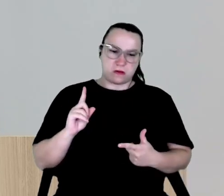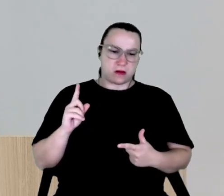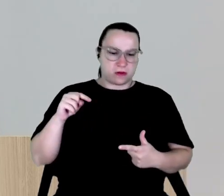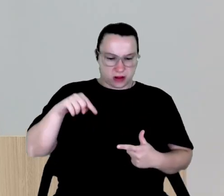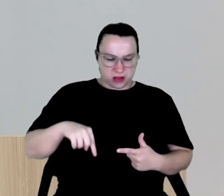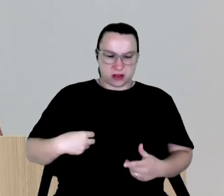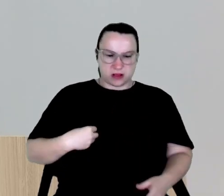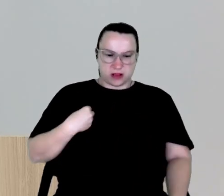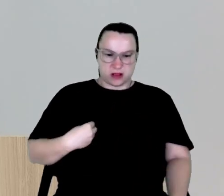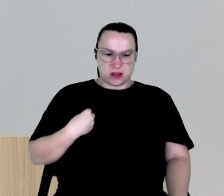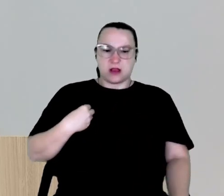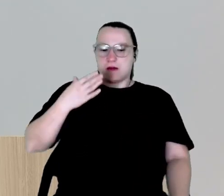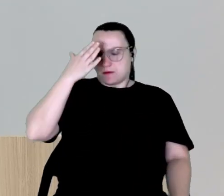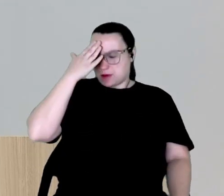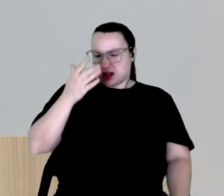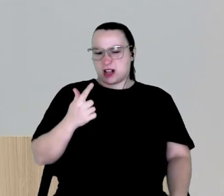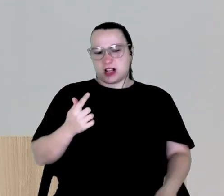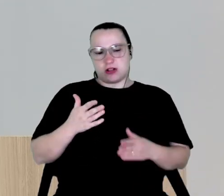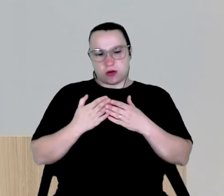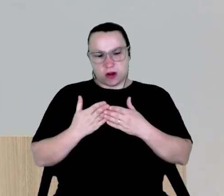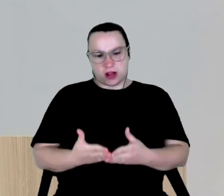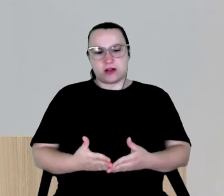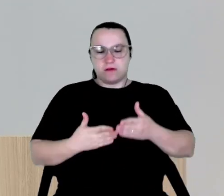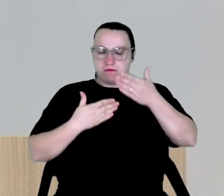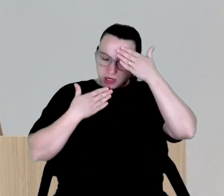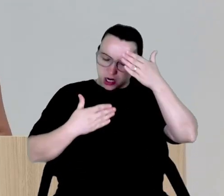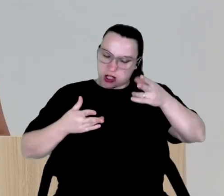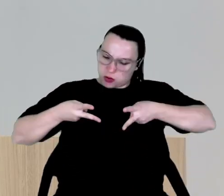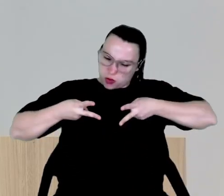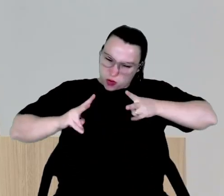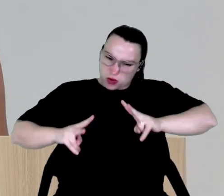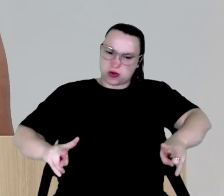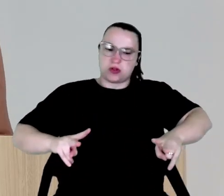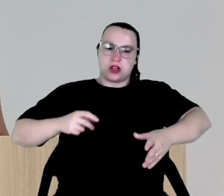Obrigada, Guaíra. Obrigada. E vamos lá. Que a luta só começou.